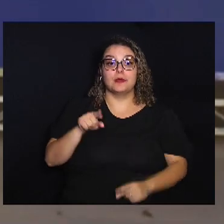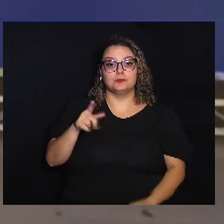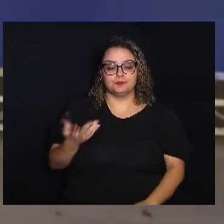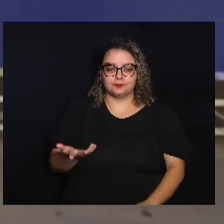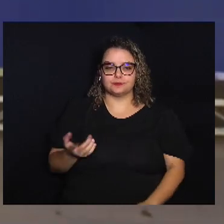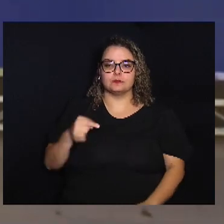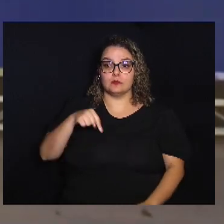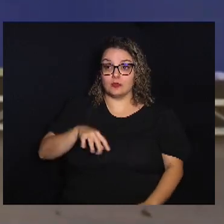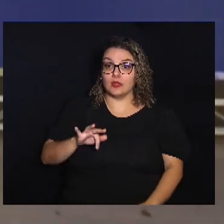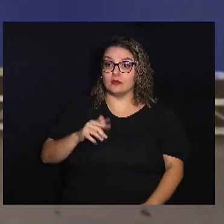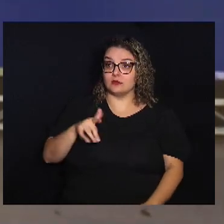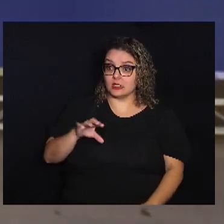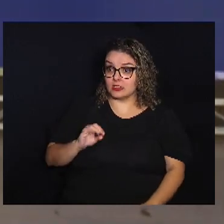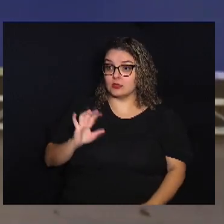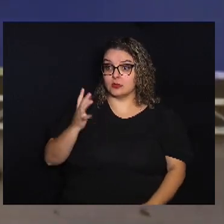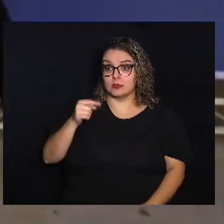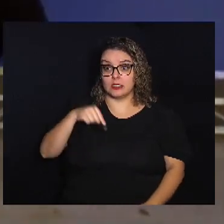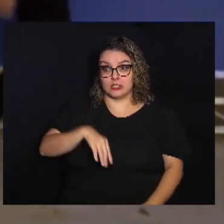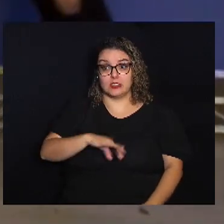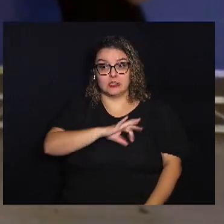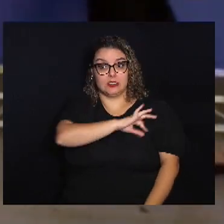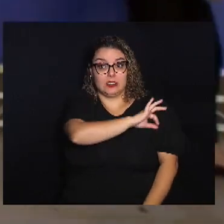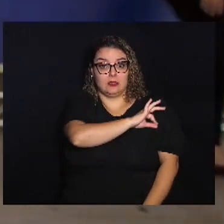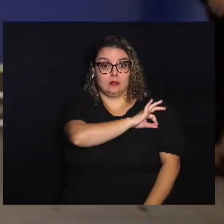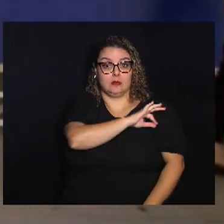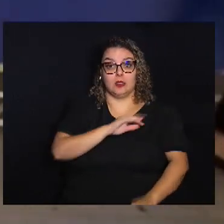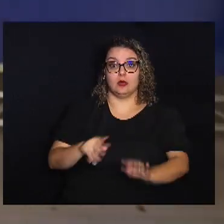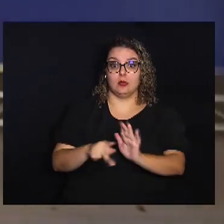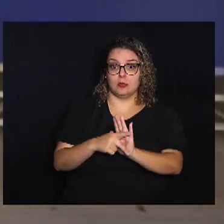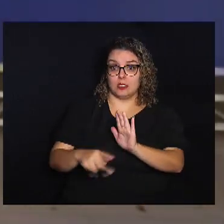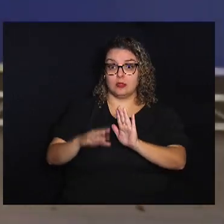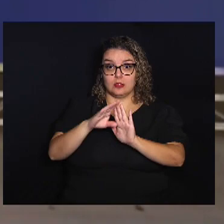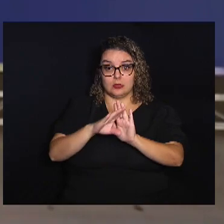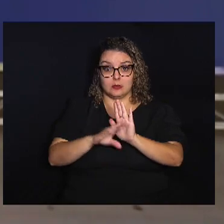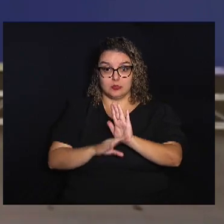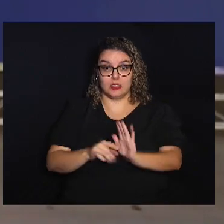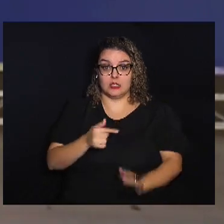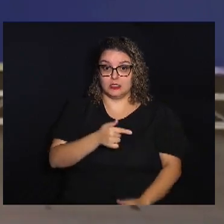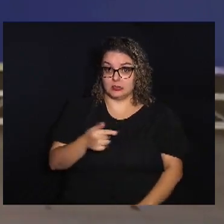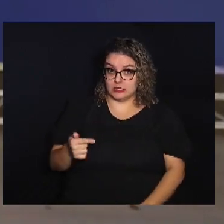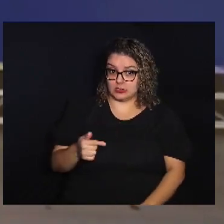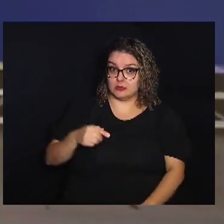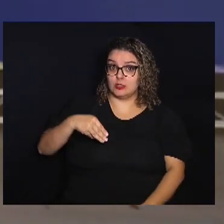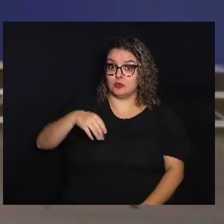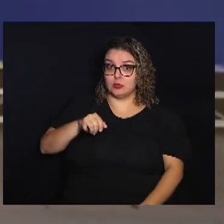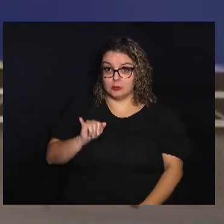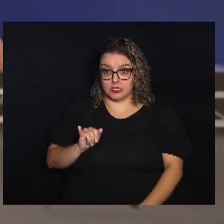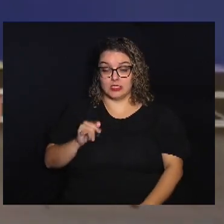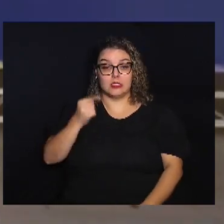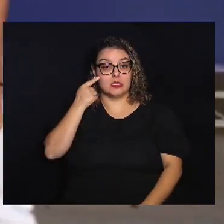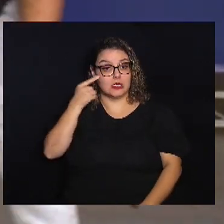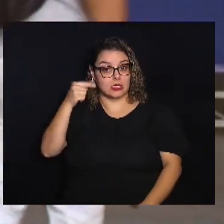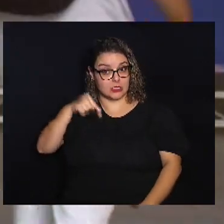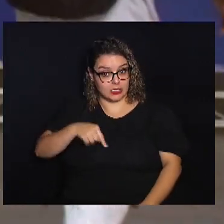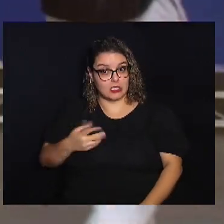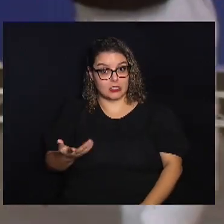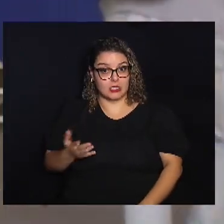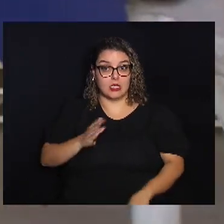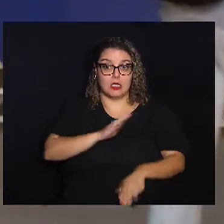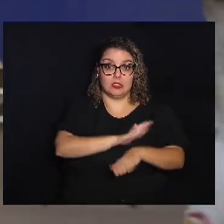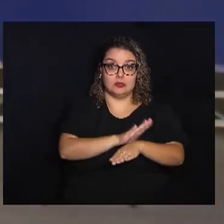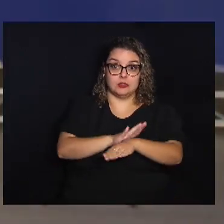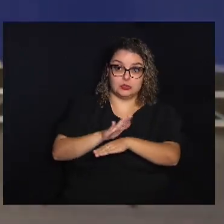feirão que acontecendo aqui na prefeitura faz parte da programação da semana do MEI e a ideia aqui é ajudar aquelas